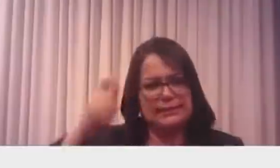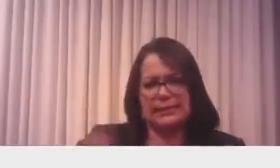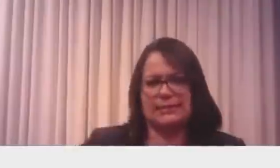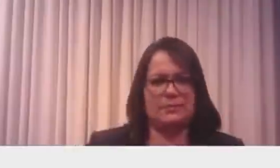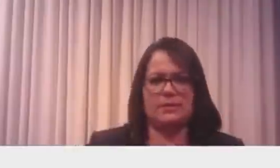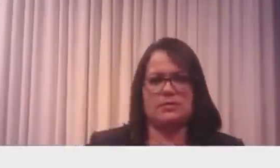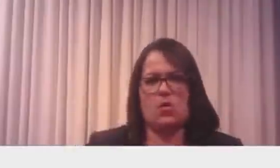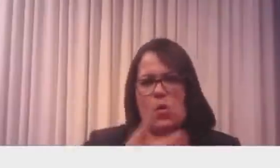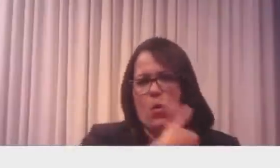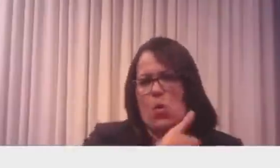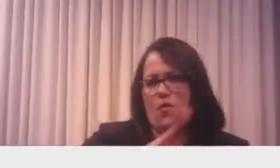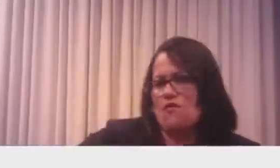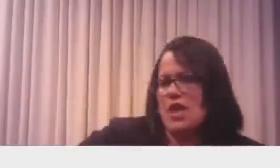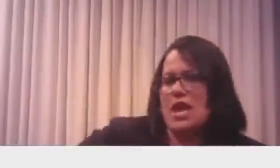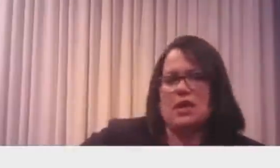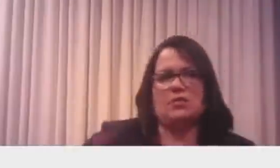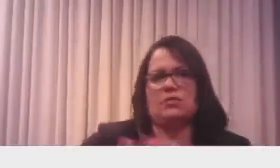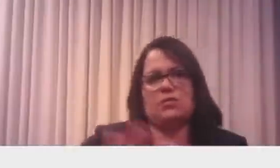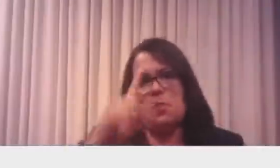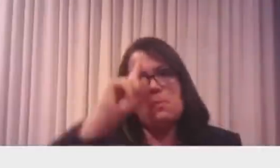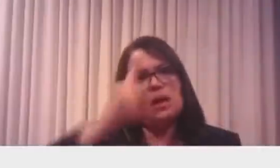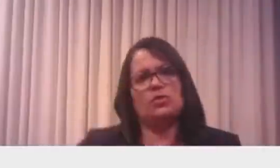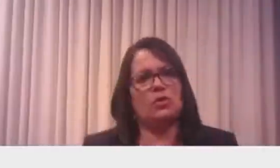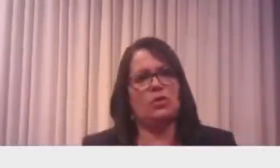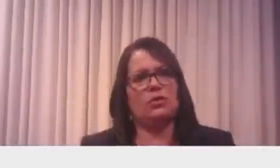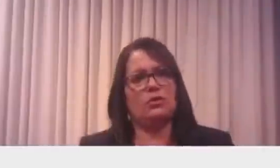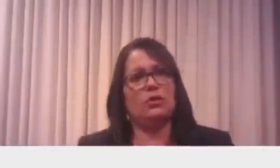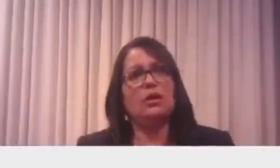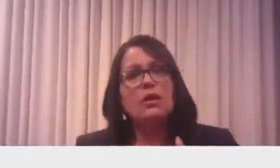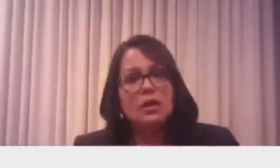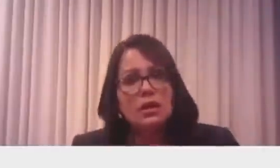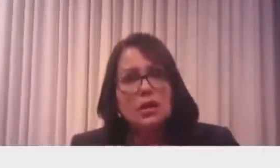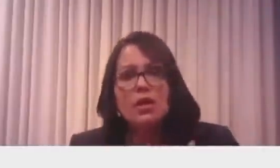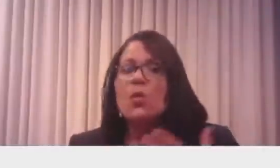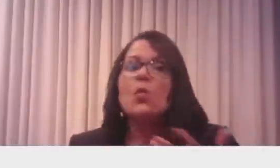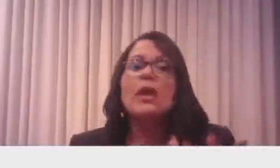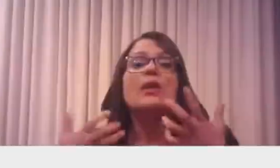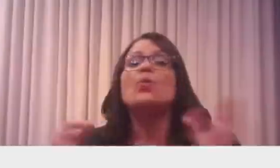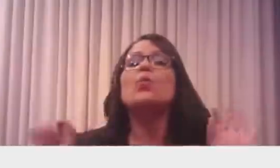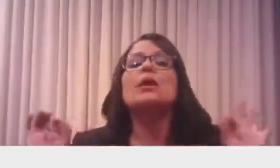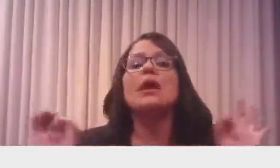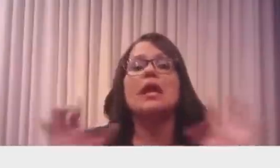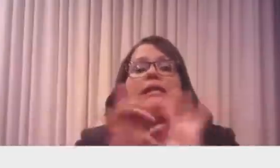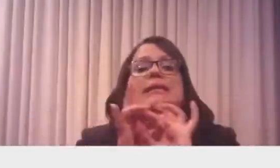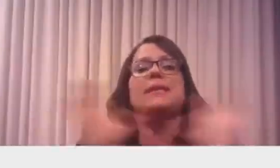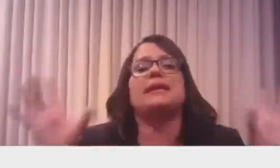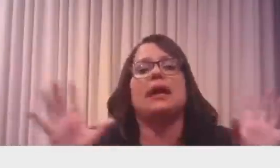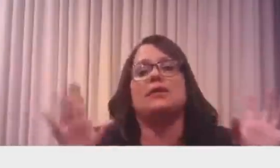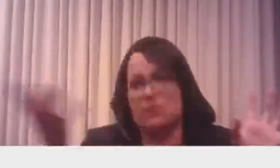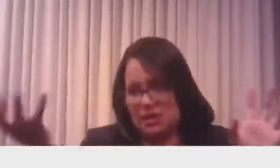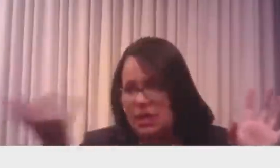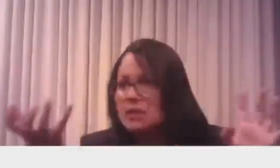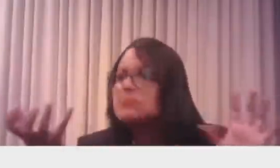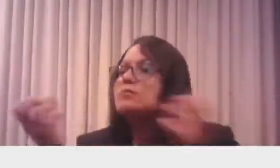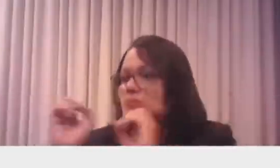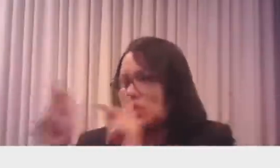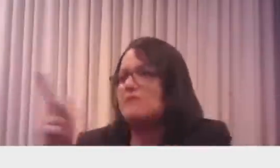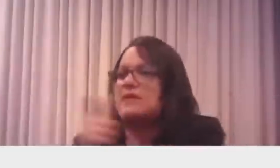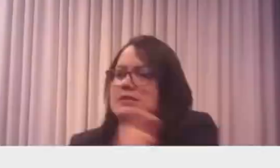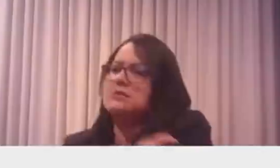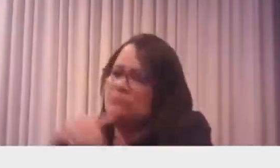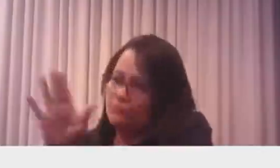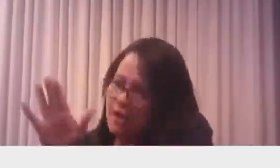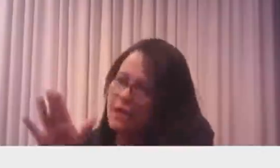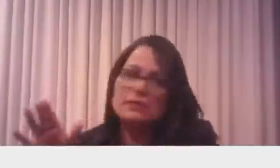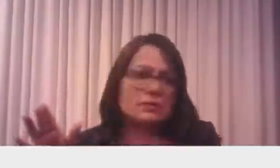do governo tocante a isso aí, não teve. Eu continuo defendendo a liberdade, você quer se vacinar, se vacina. Não quer, não se vacina. Hoje